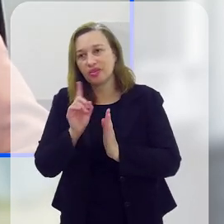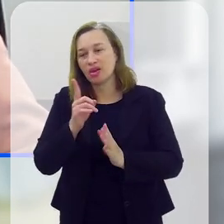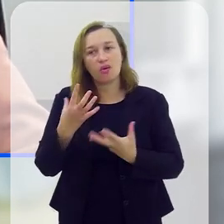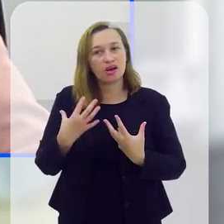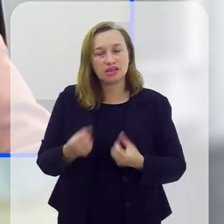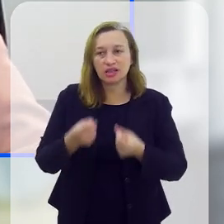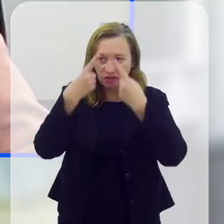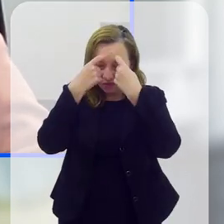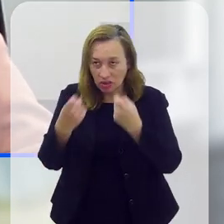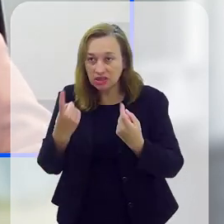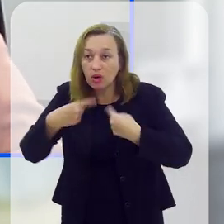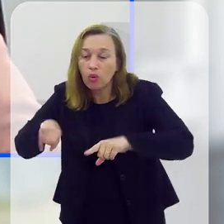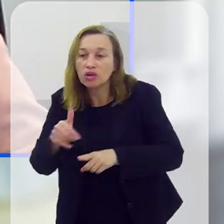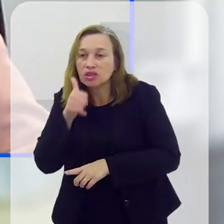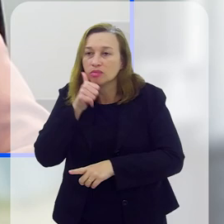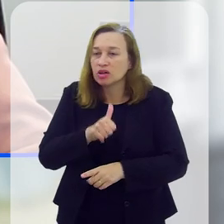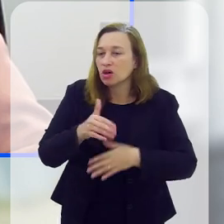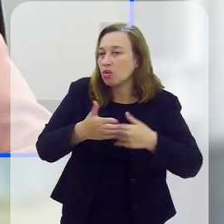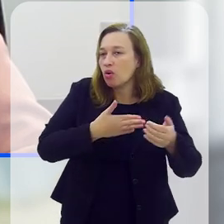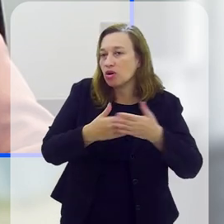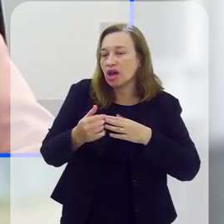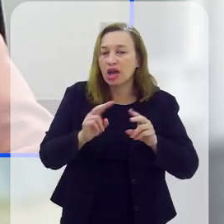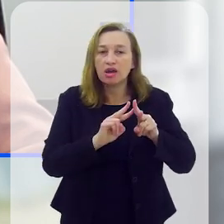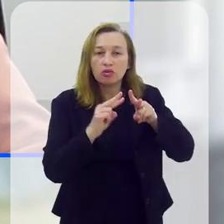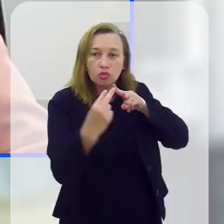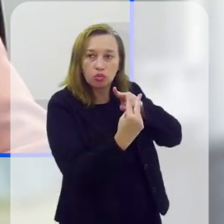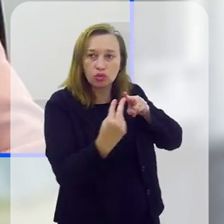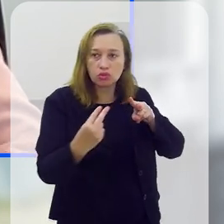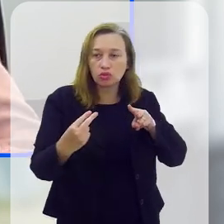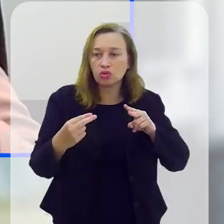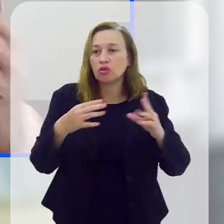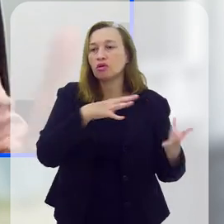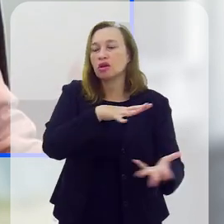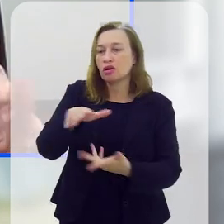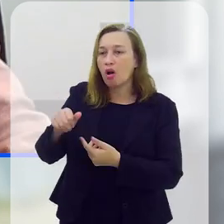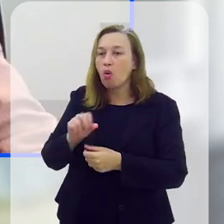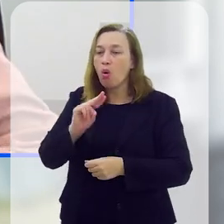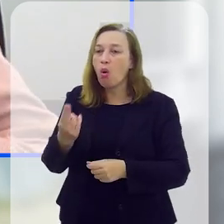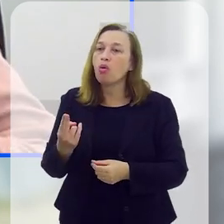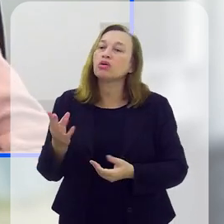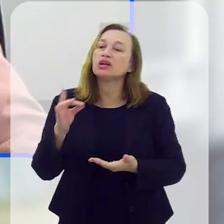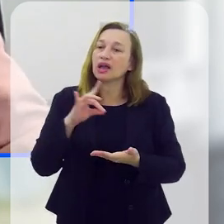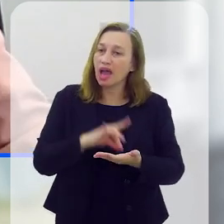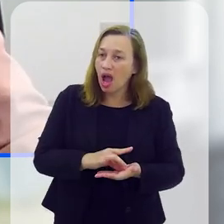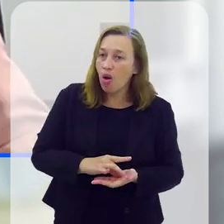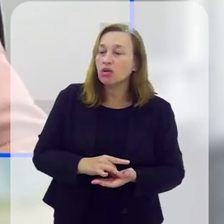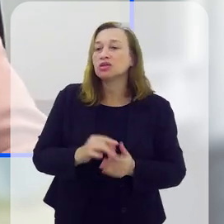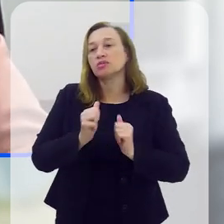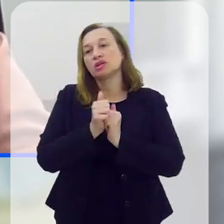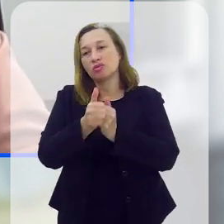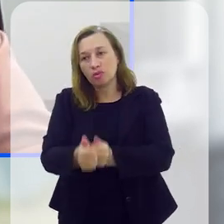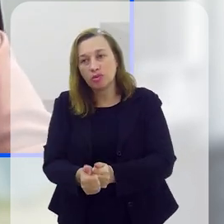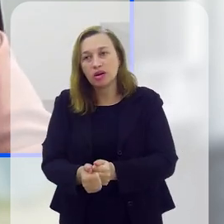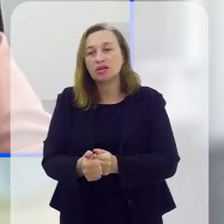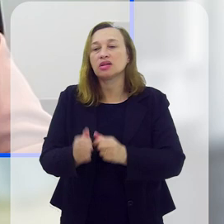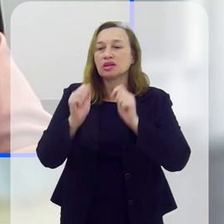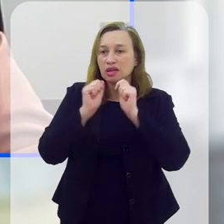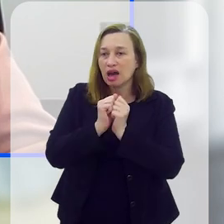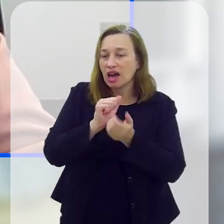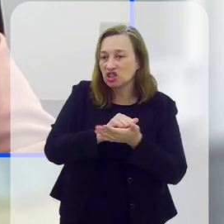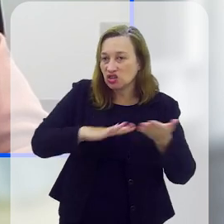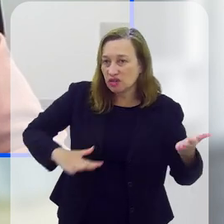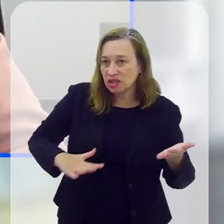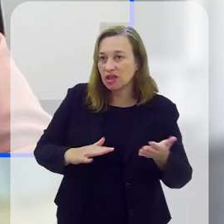Então, por favor, não aceitem a violência contra a mulher, seja no mundo virtual ou no mundo real e quem